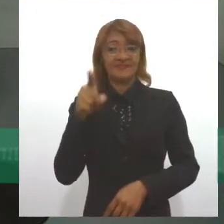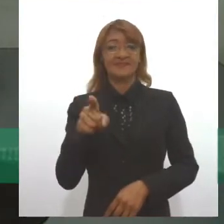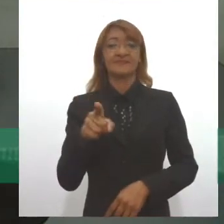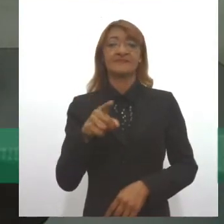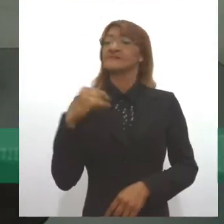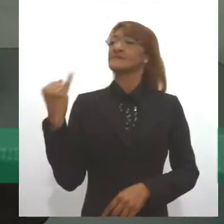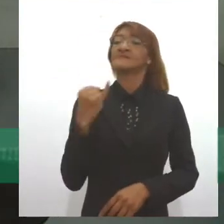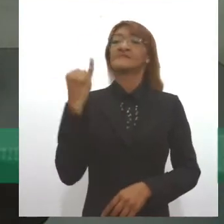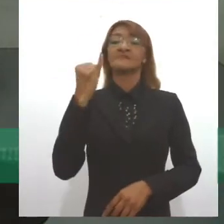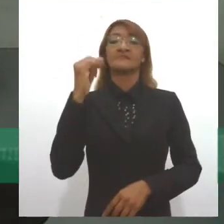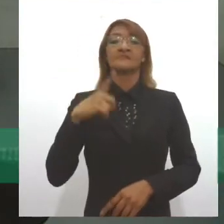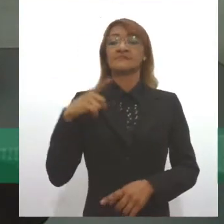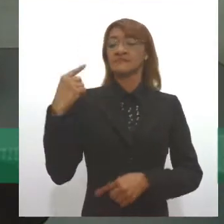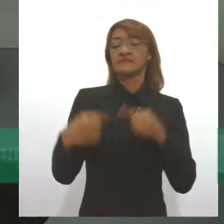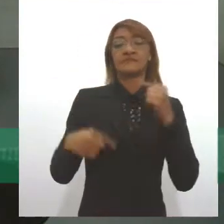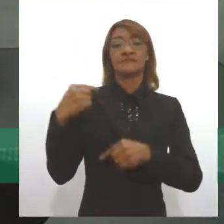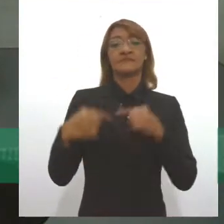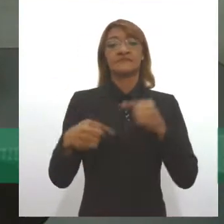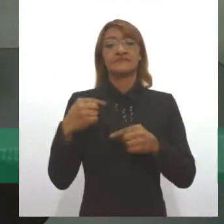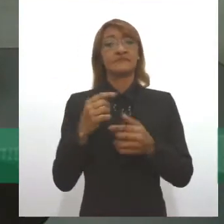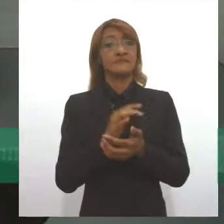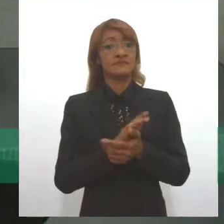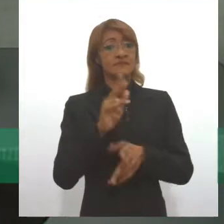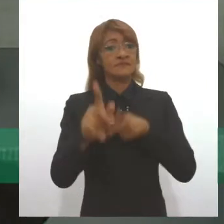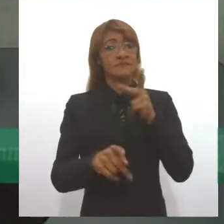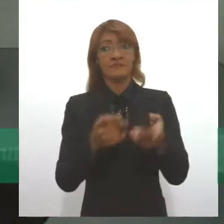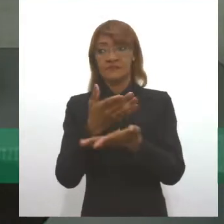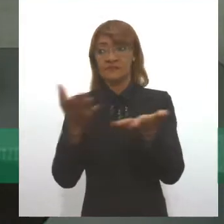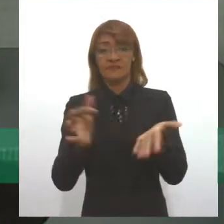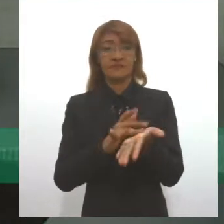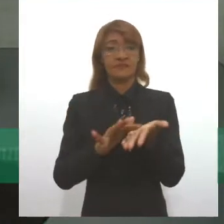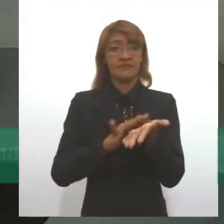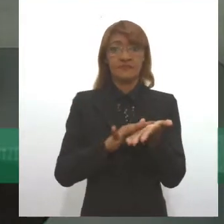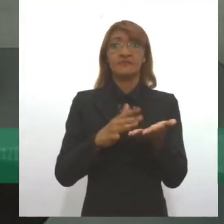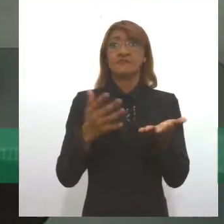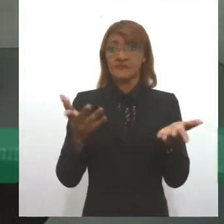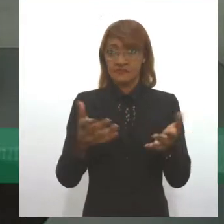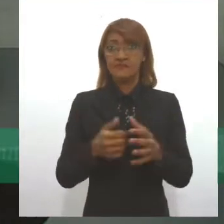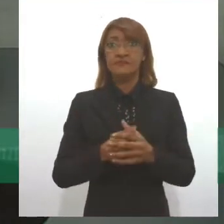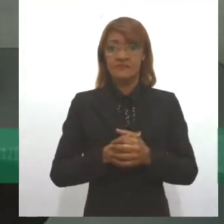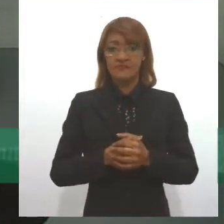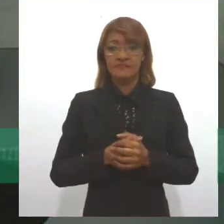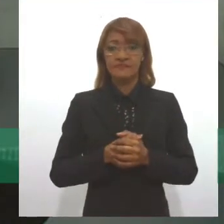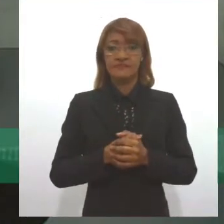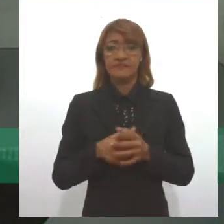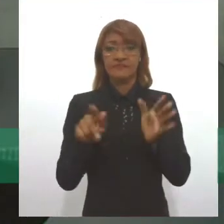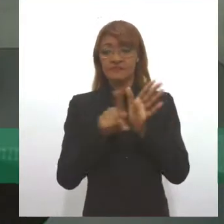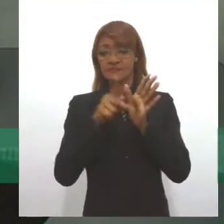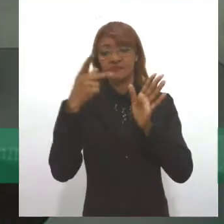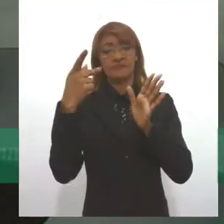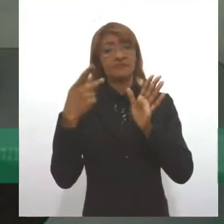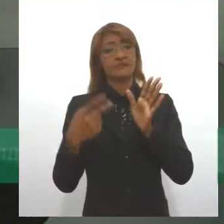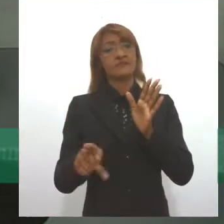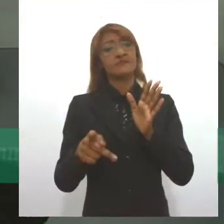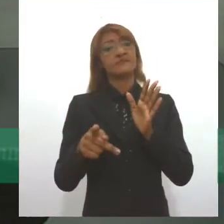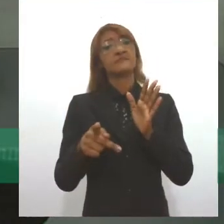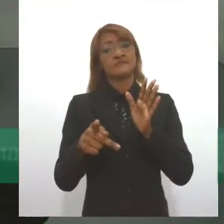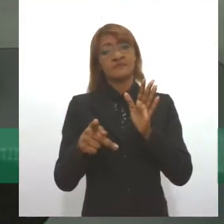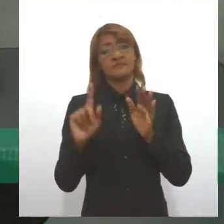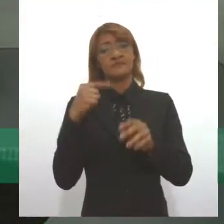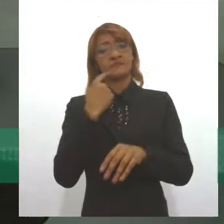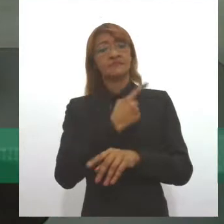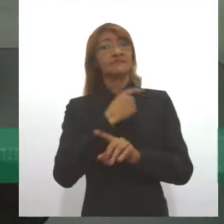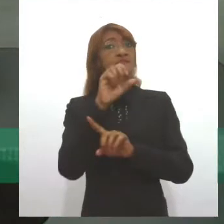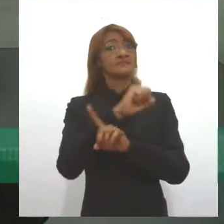de termos políticas públicas para a população cigana, que é uma população que pertence à nossa sociedade,